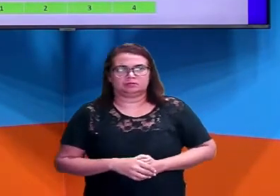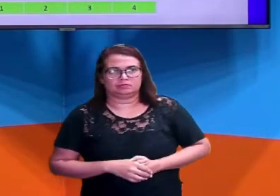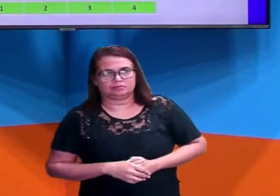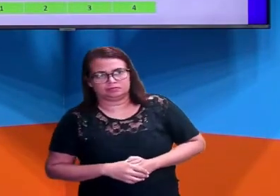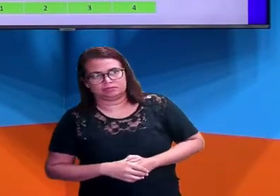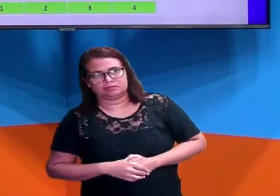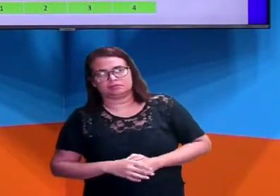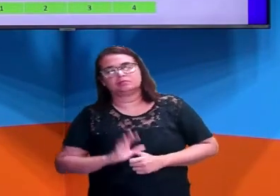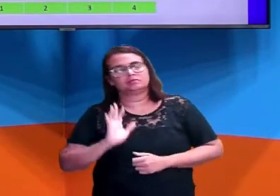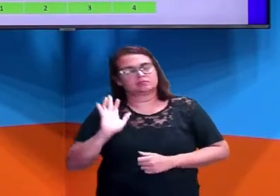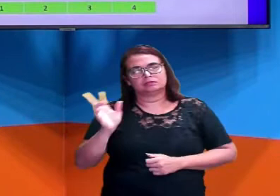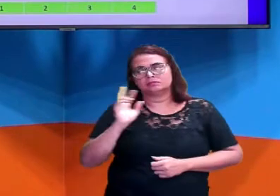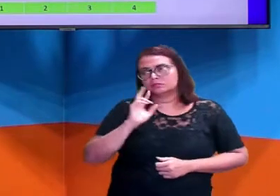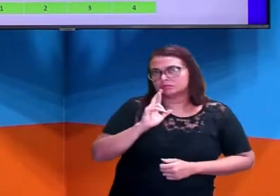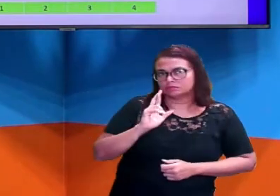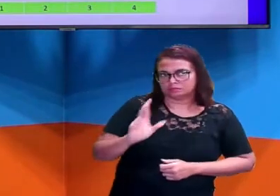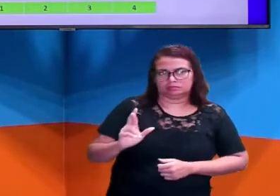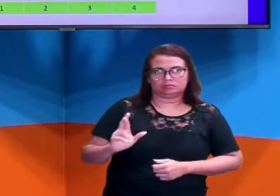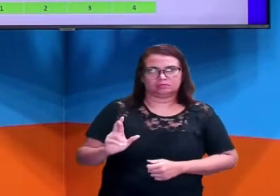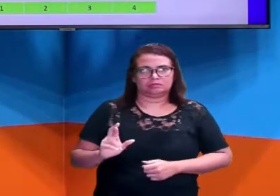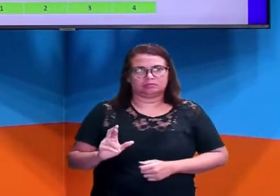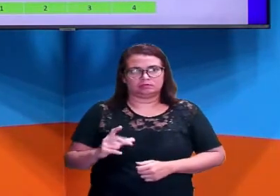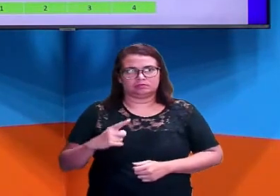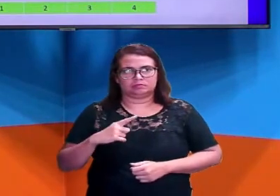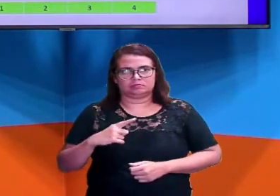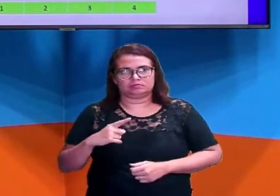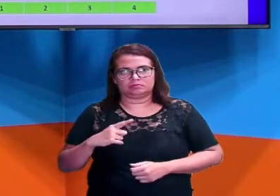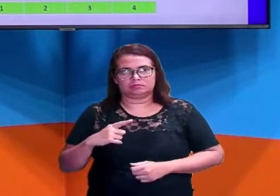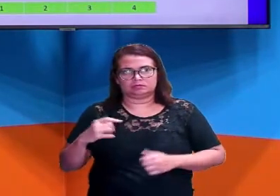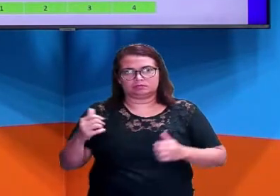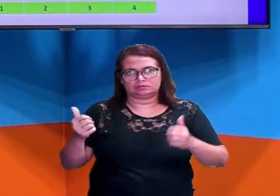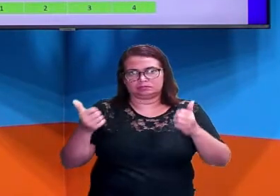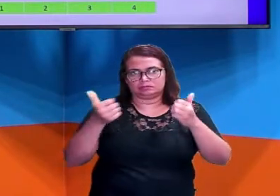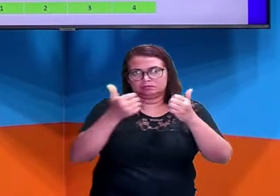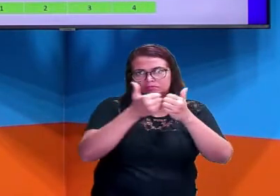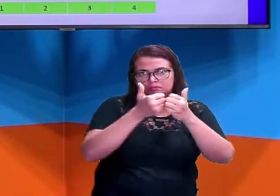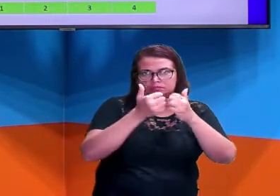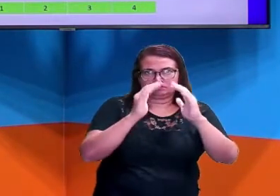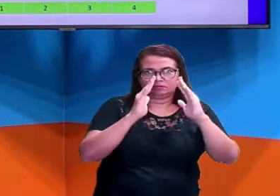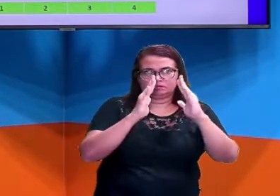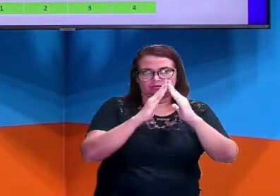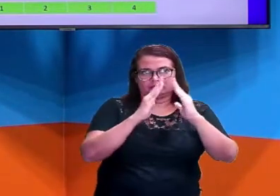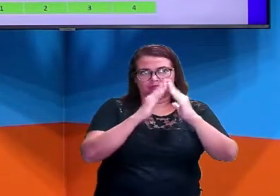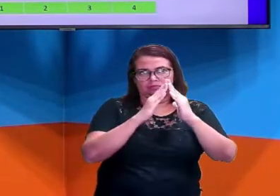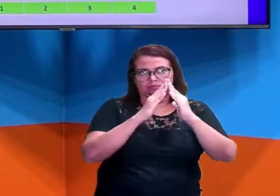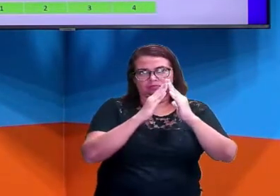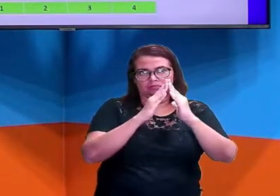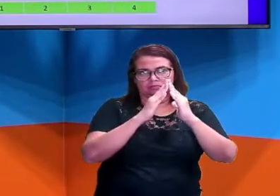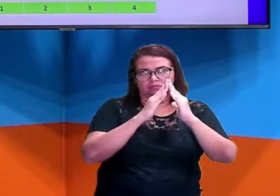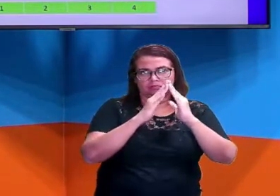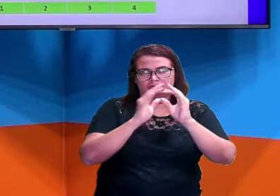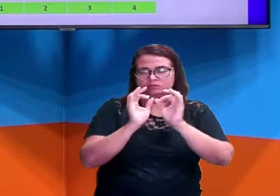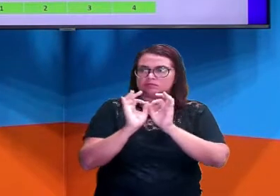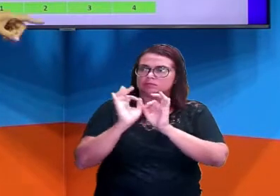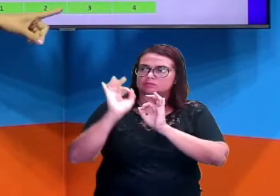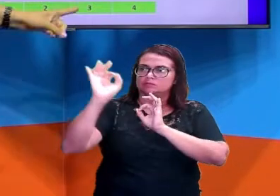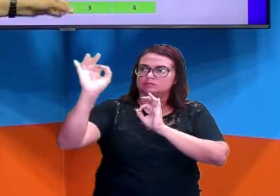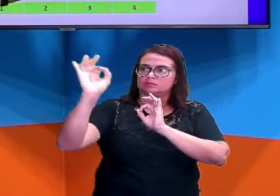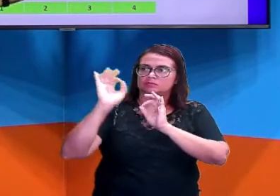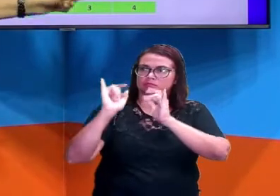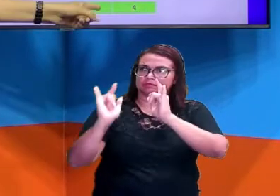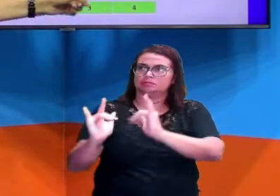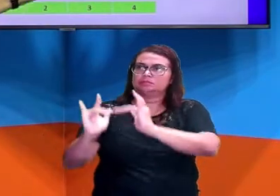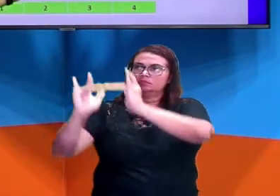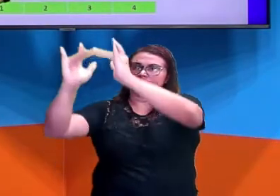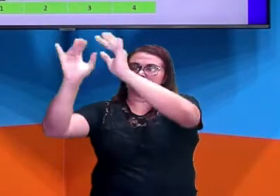indicações ainda para eu ter a certeza. Ela está próxima da casa e distante do prédio.